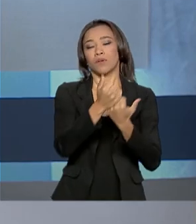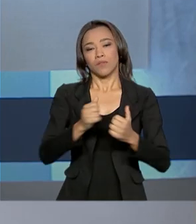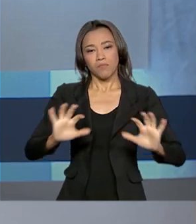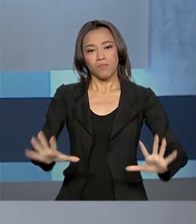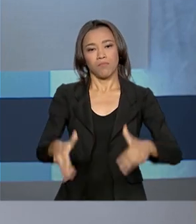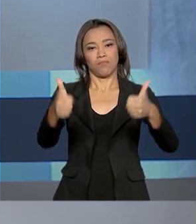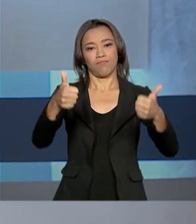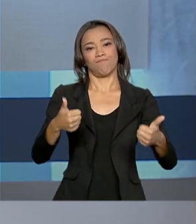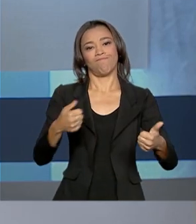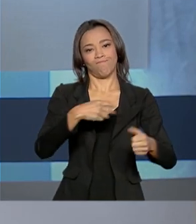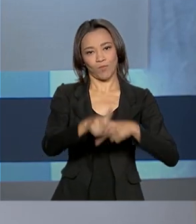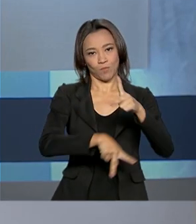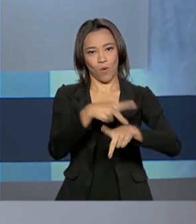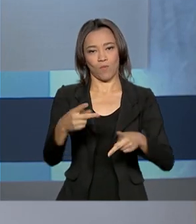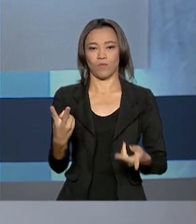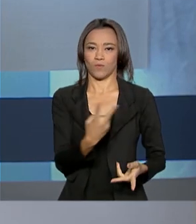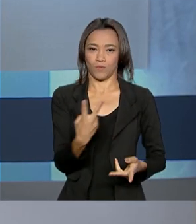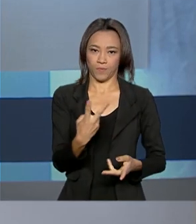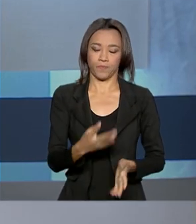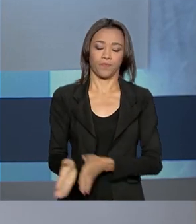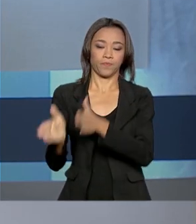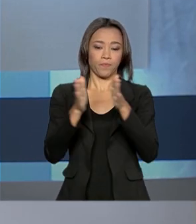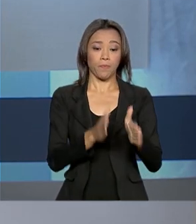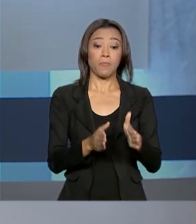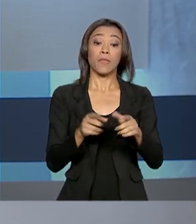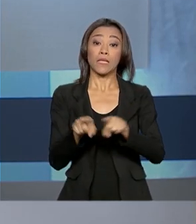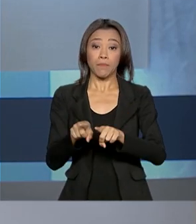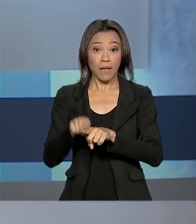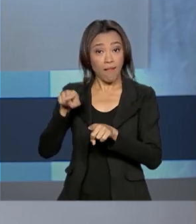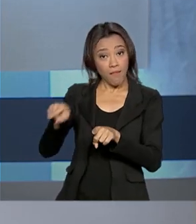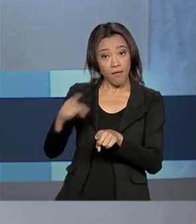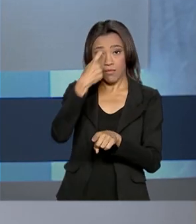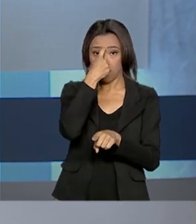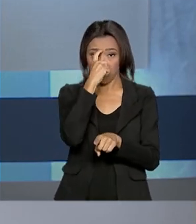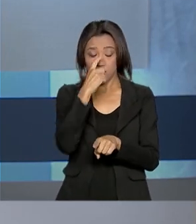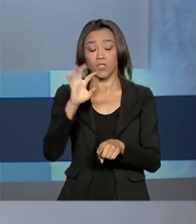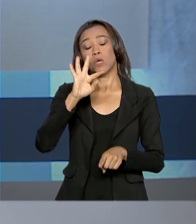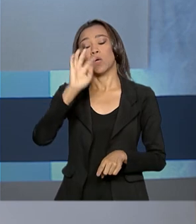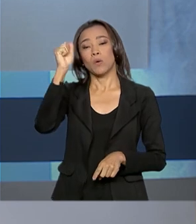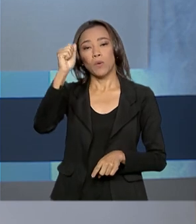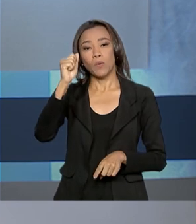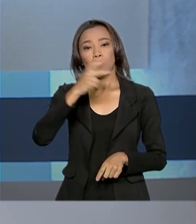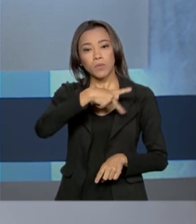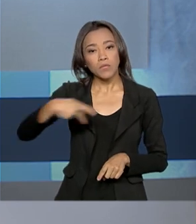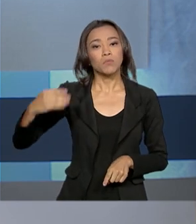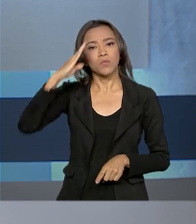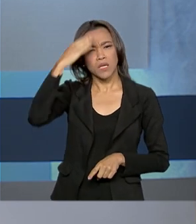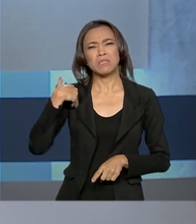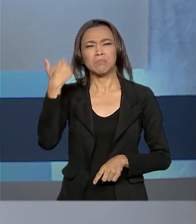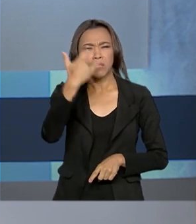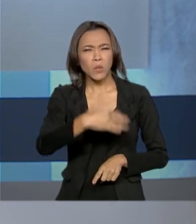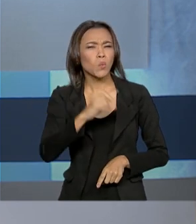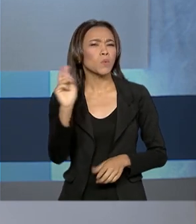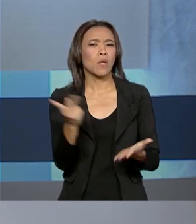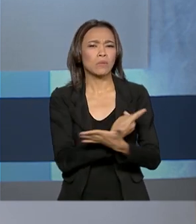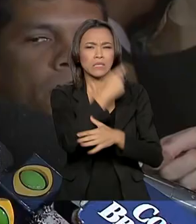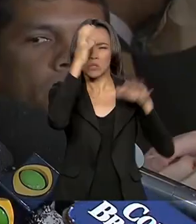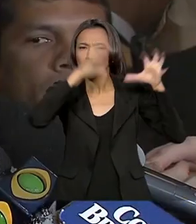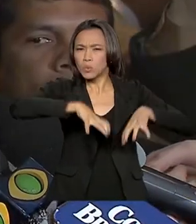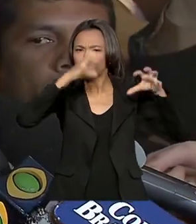E na Índia, o presidente Jair Bolsonaro ainda comentou a situação das chuvas em Minas Gerais e no Espírito Santo.